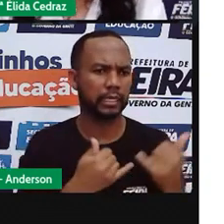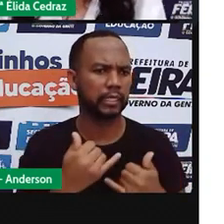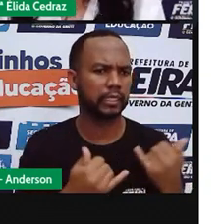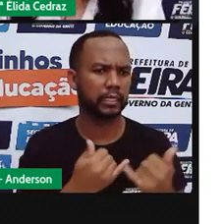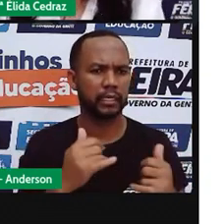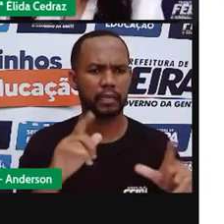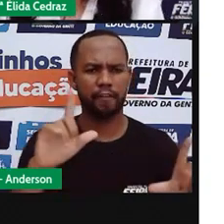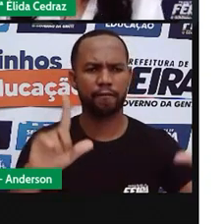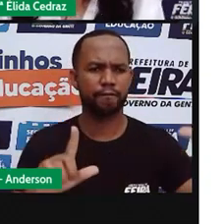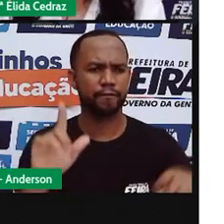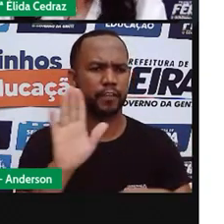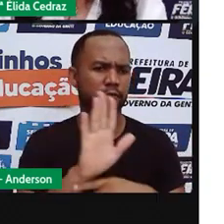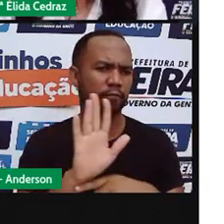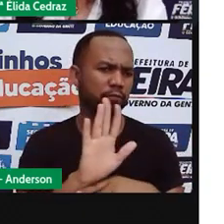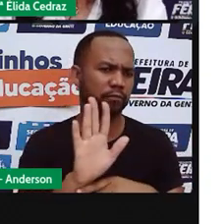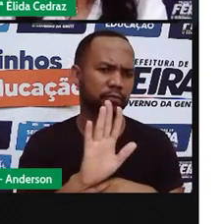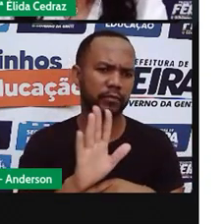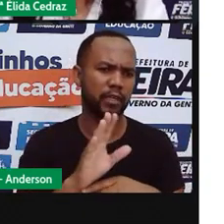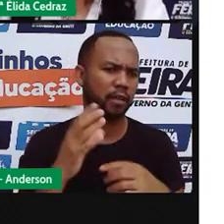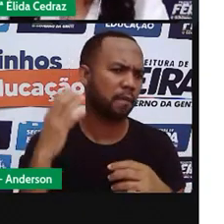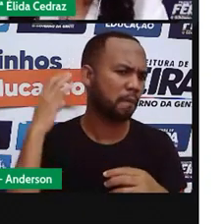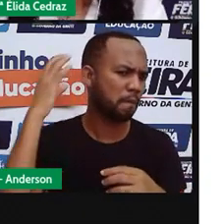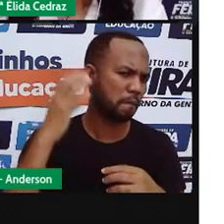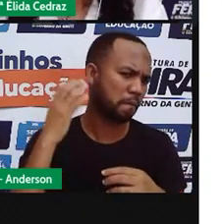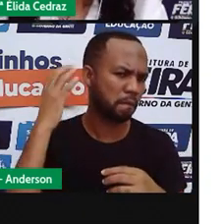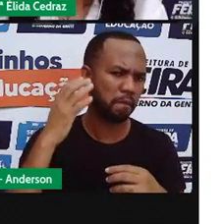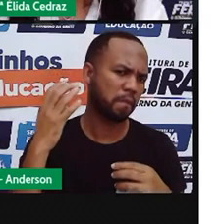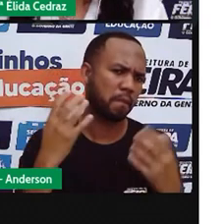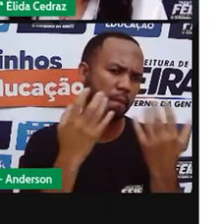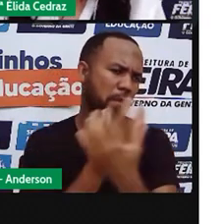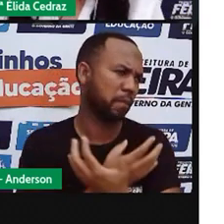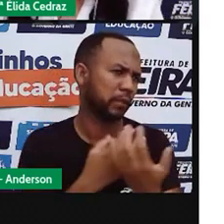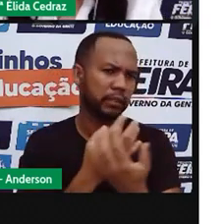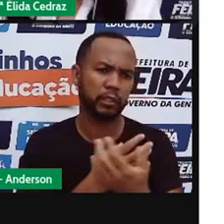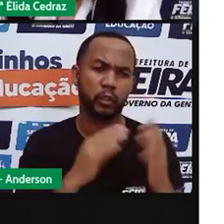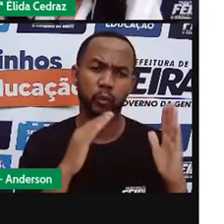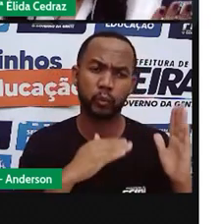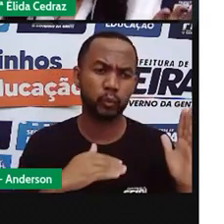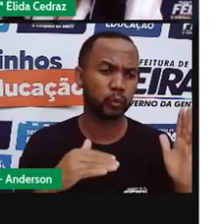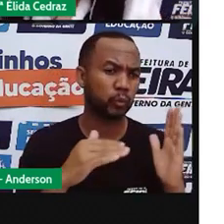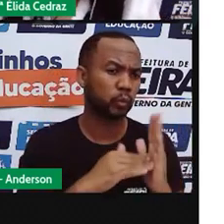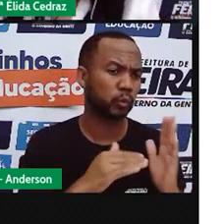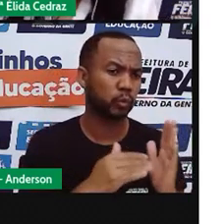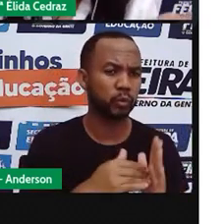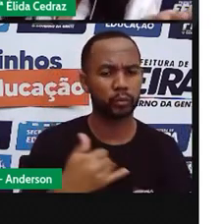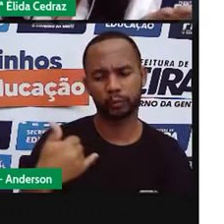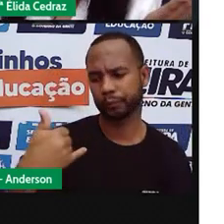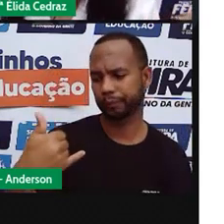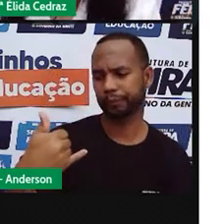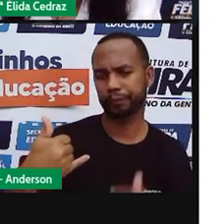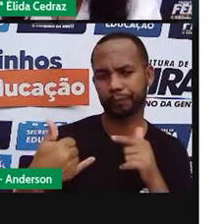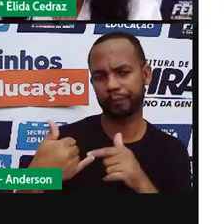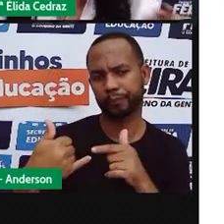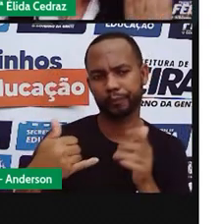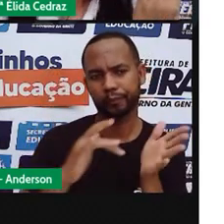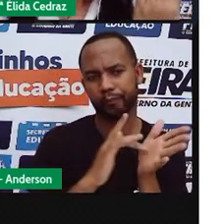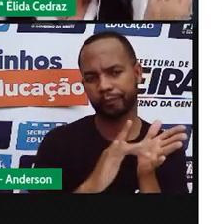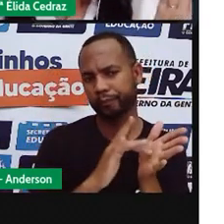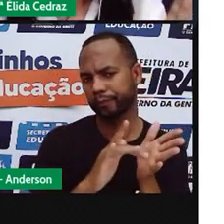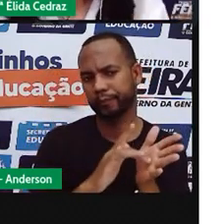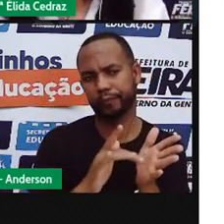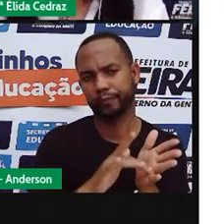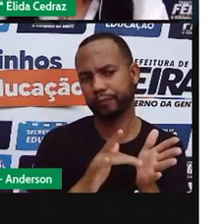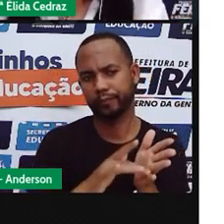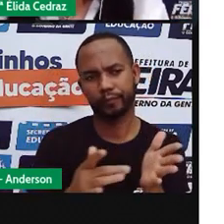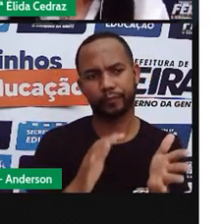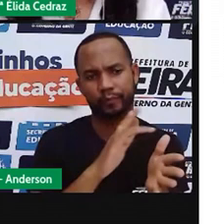filmes, séries, músicas e muito mais. Tudo apenas num aparelho que cabe